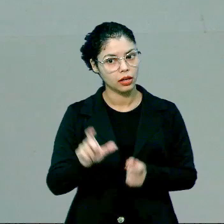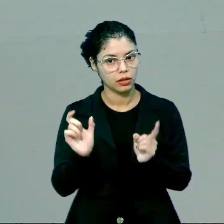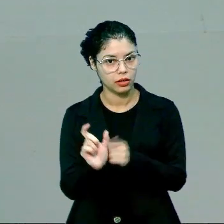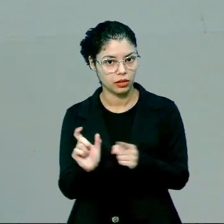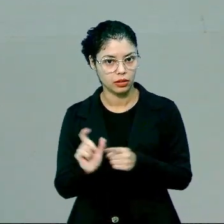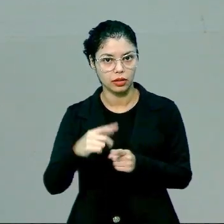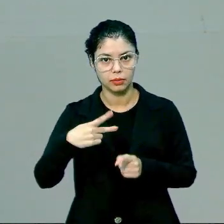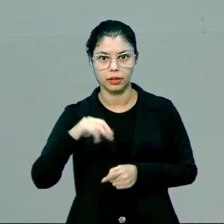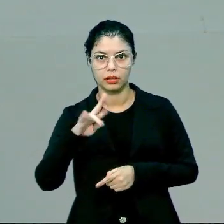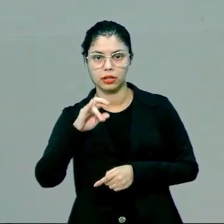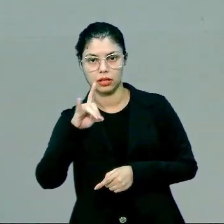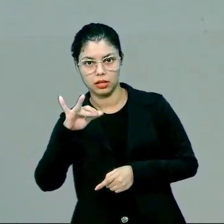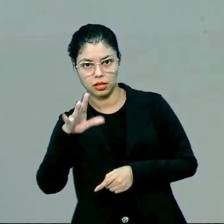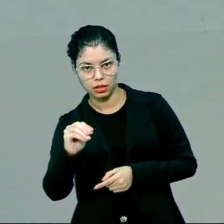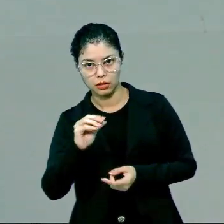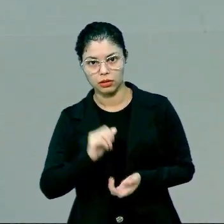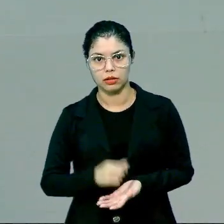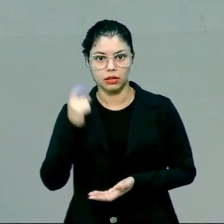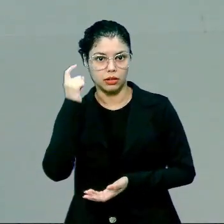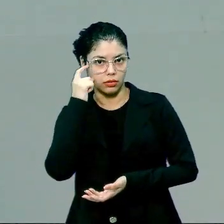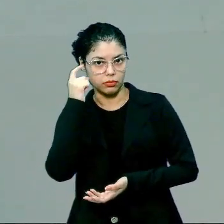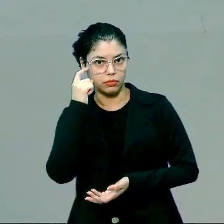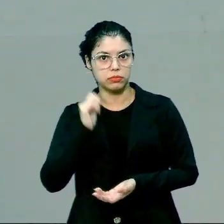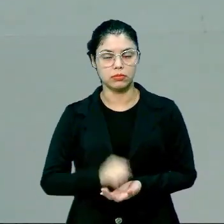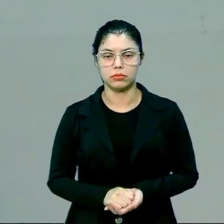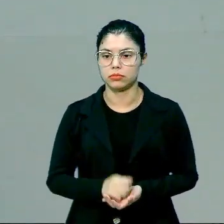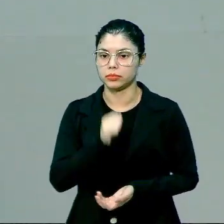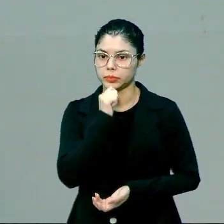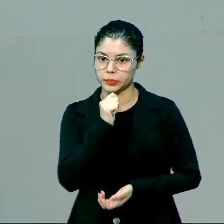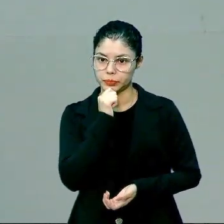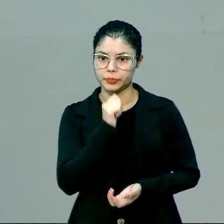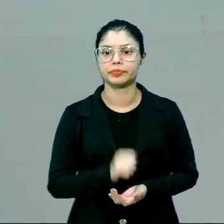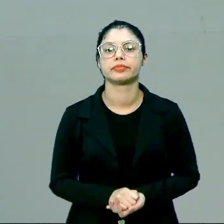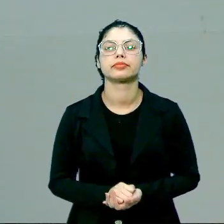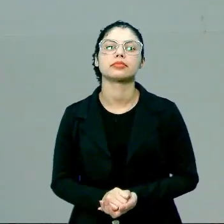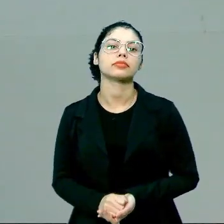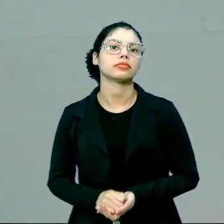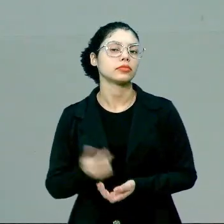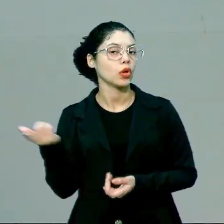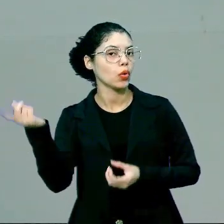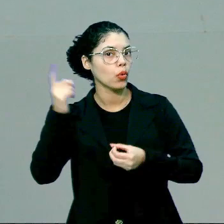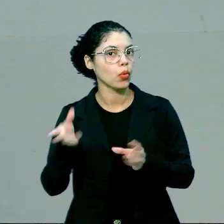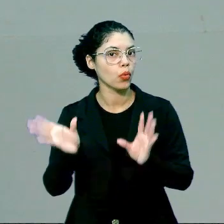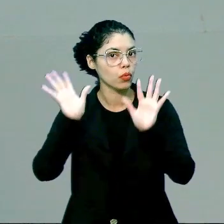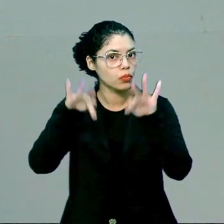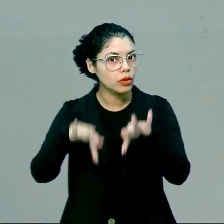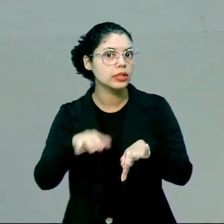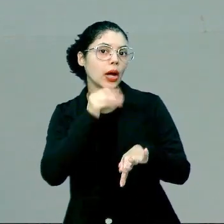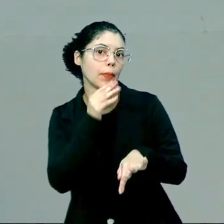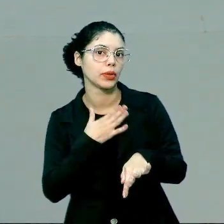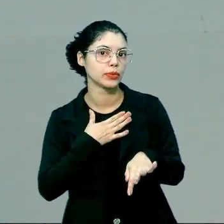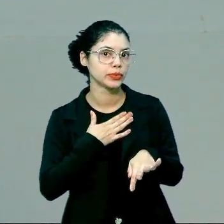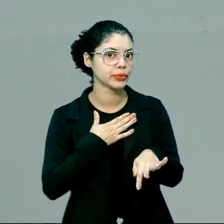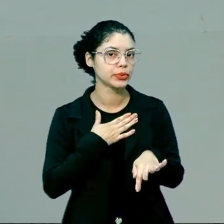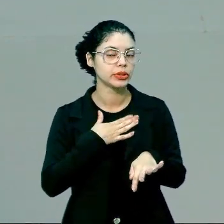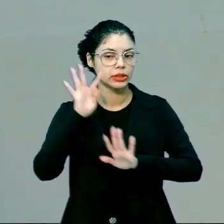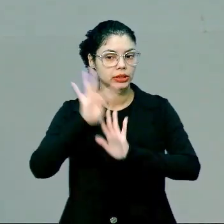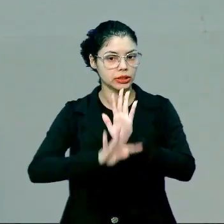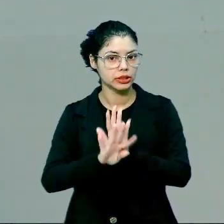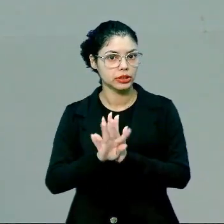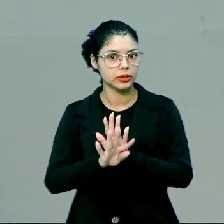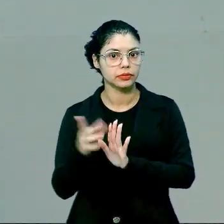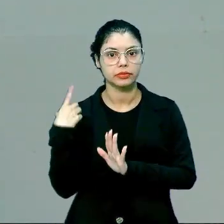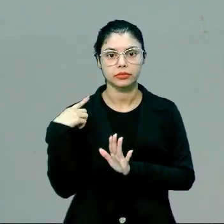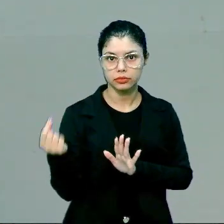palavra patriarcalismo, eu estou falando do pensamento patriarcal. Então, assim, eu vou fechar o meu texto sem correr o